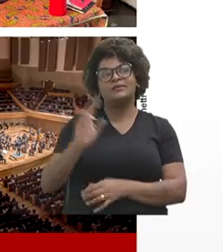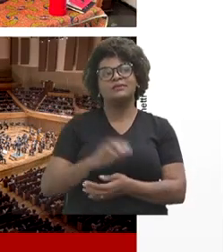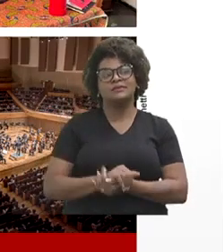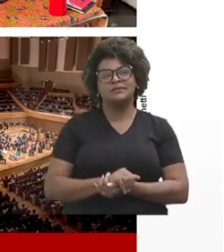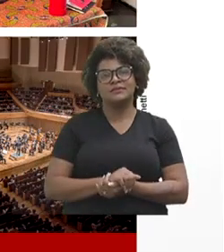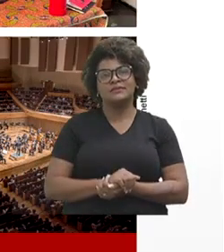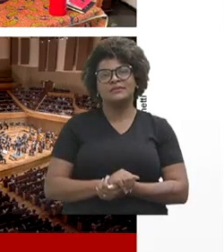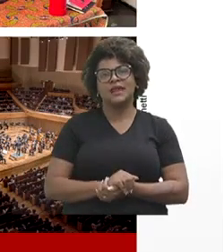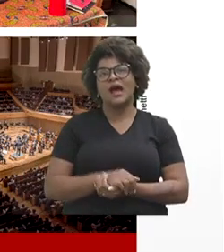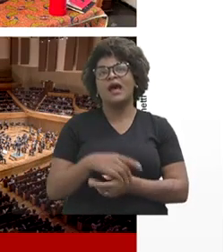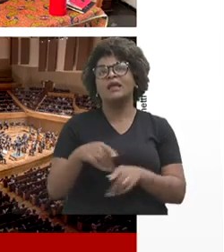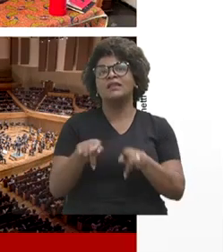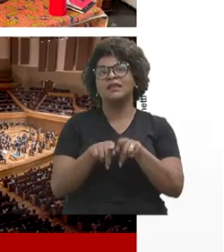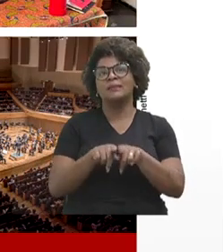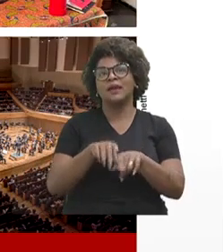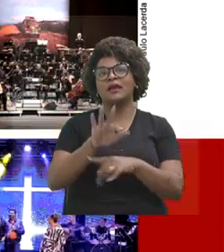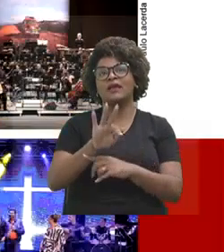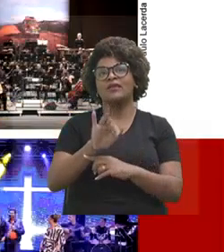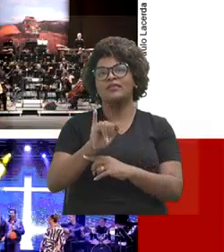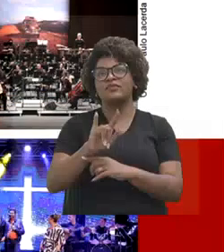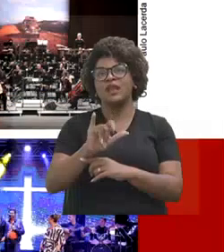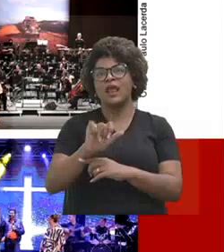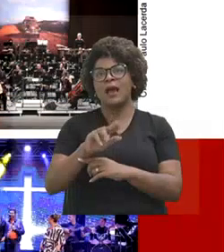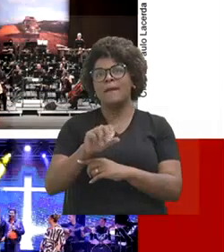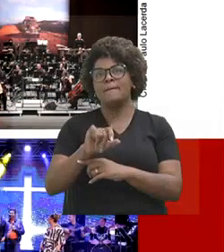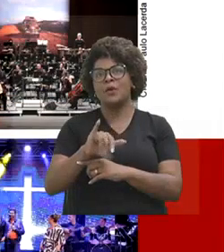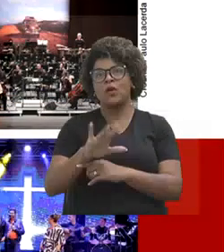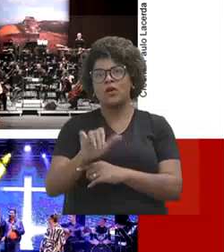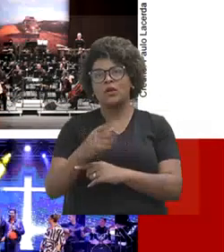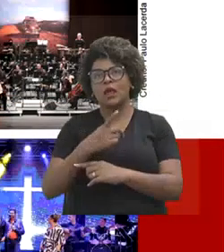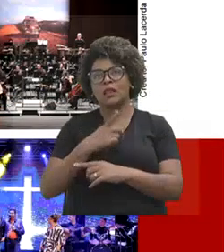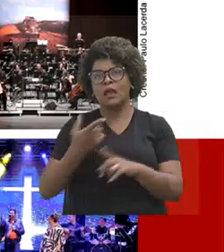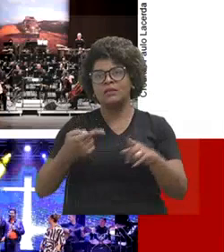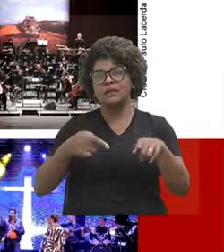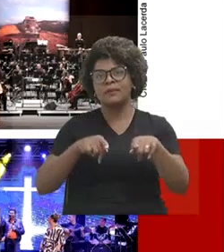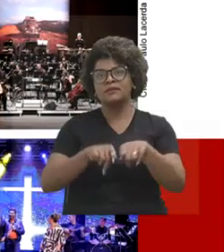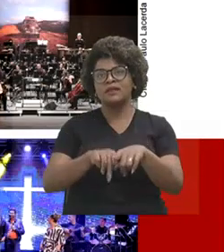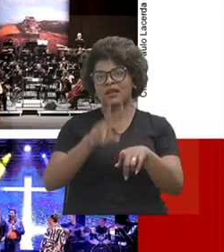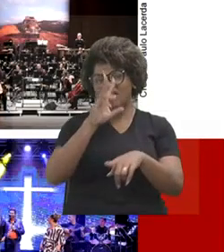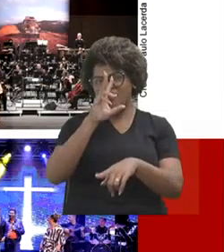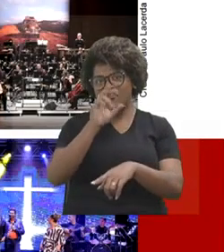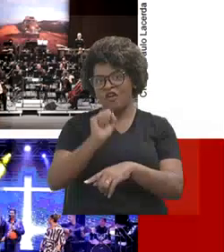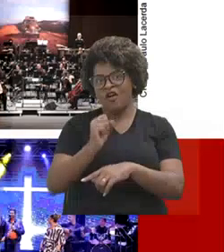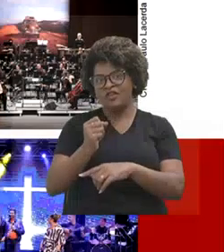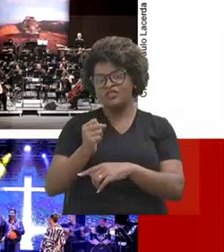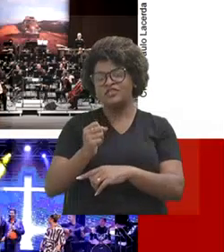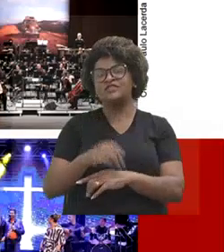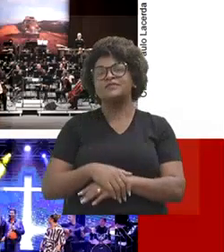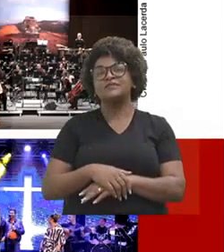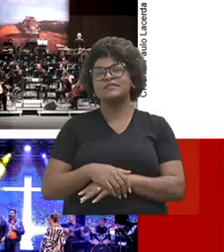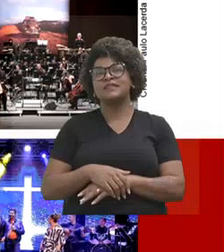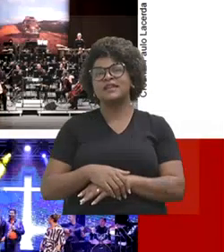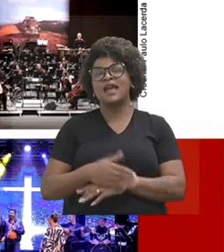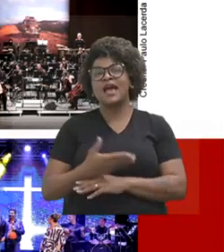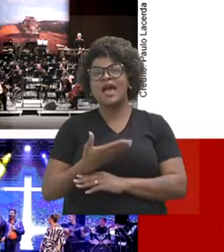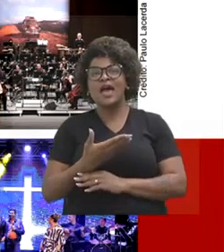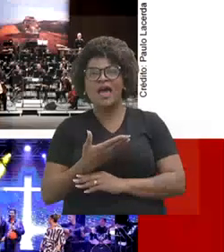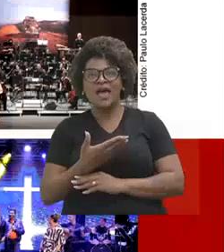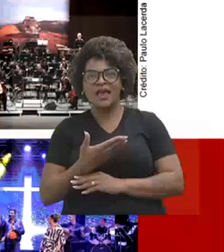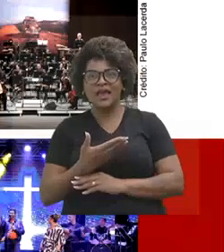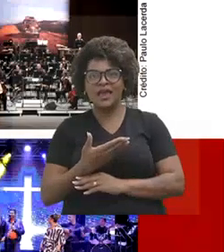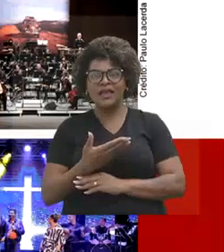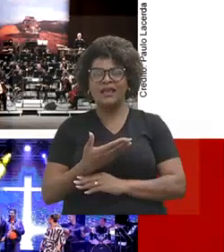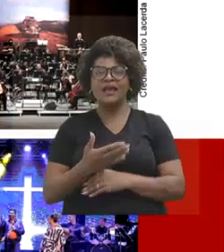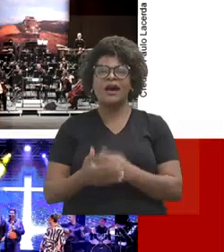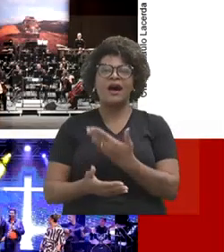A Fila Harmônica, a gente tem uma parceria muito forte com ela. Essa foi uma cobertura especial que a gente fez da participação de Minas Gerais lá no...